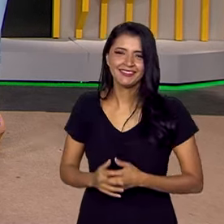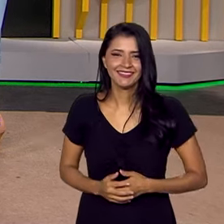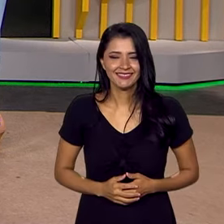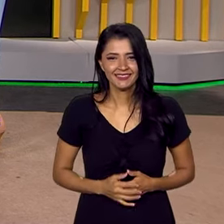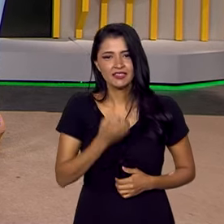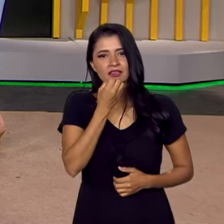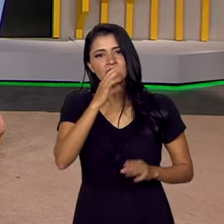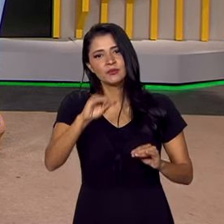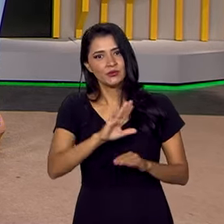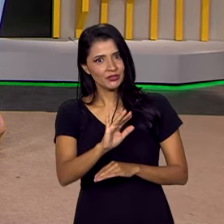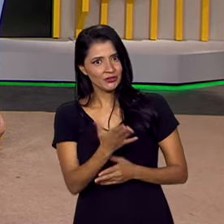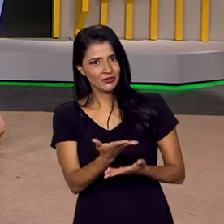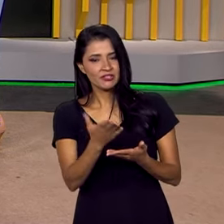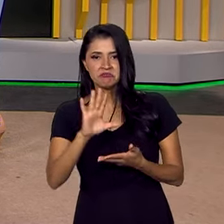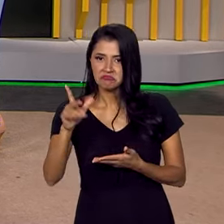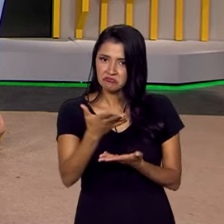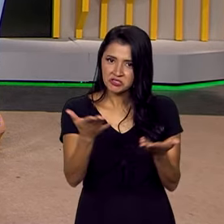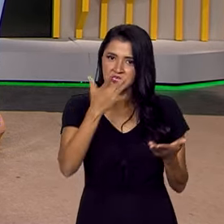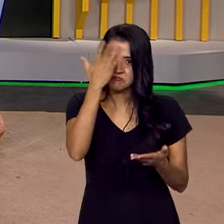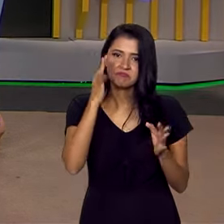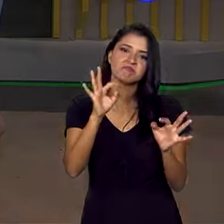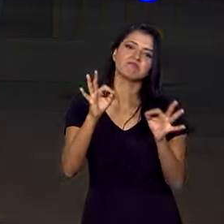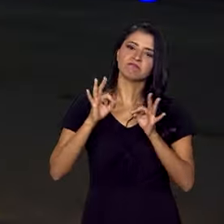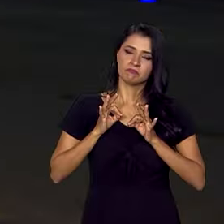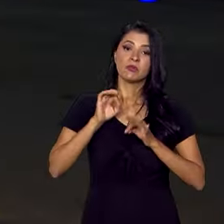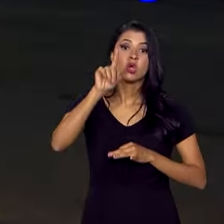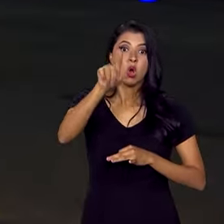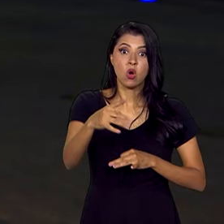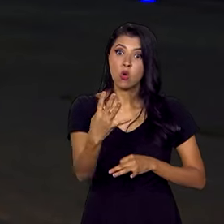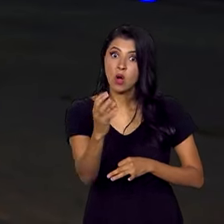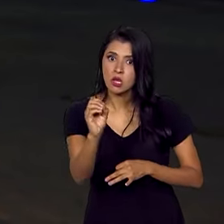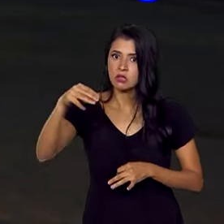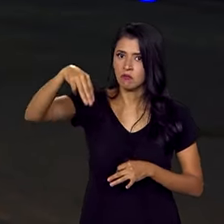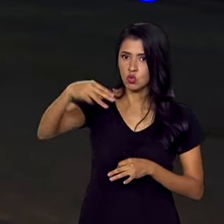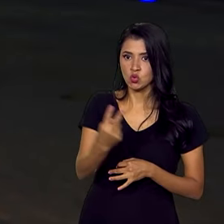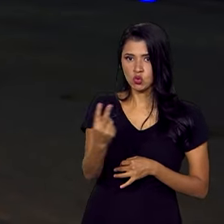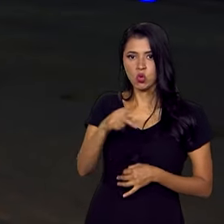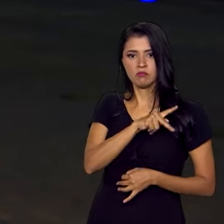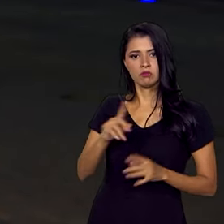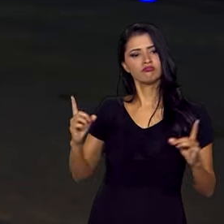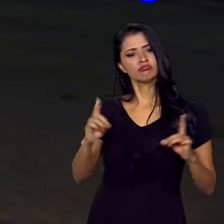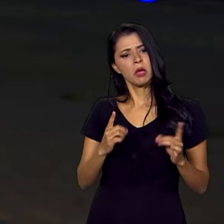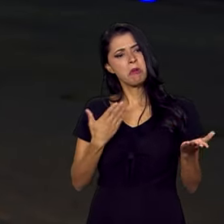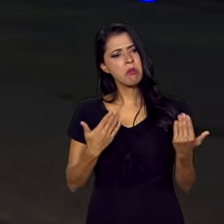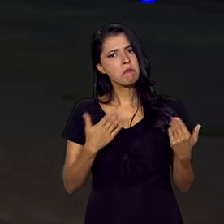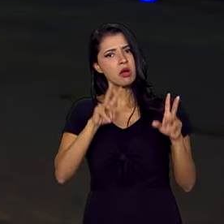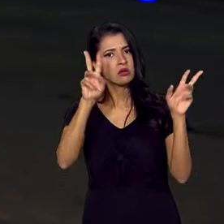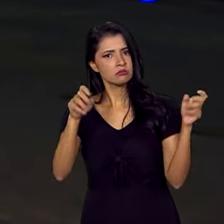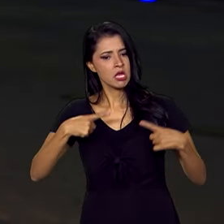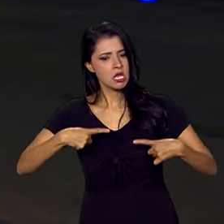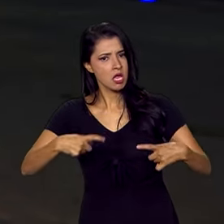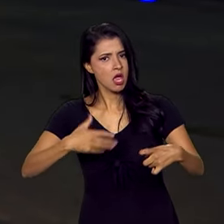Boa noite, Roberto, Ana e a você que nos assiste. Olha, por 40 minutos os dois presidentes falaram sobre a guerra no Oriente